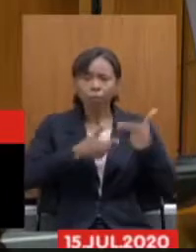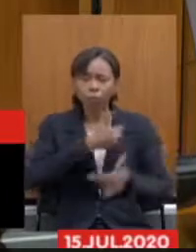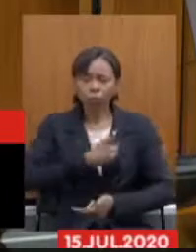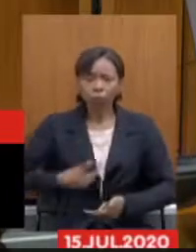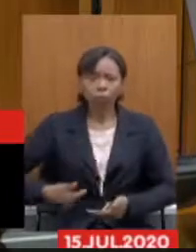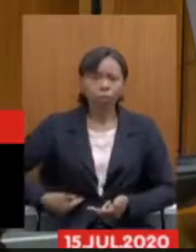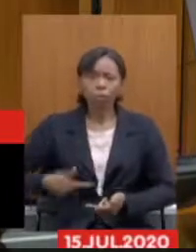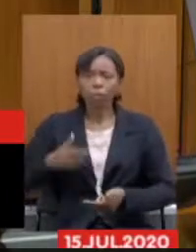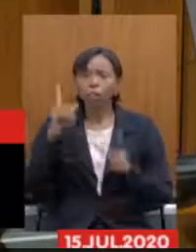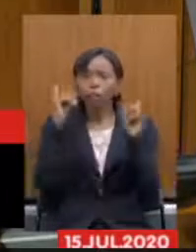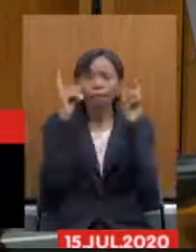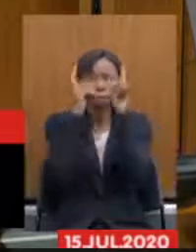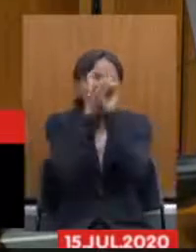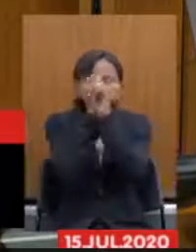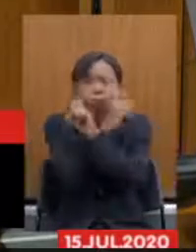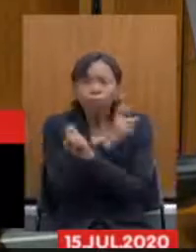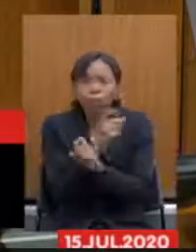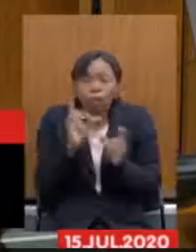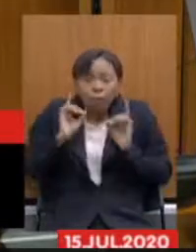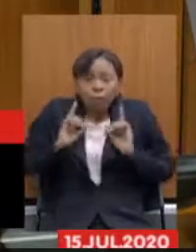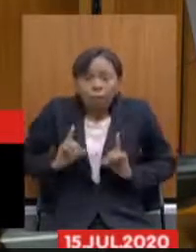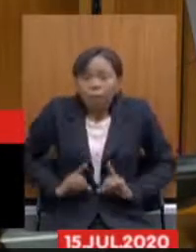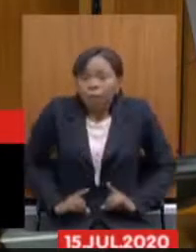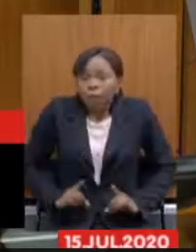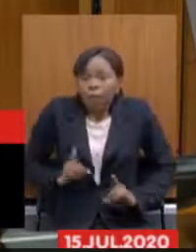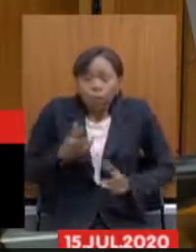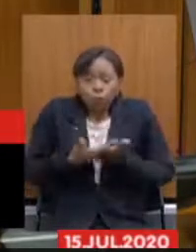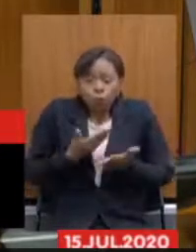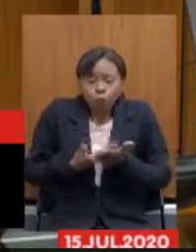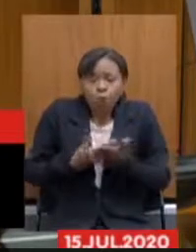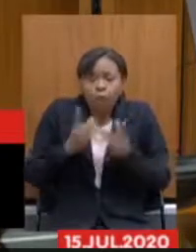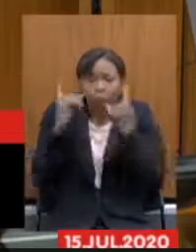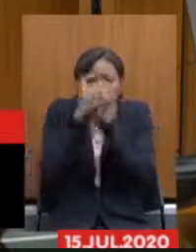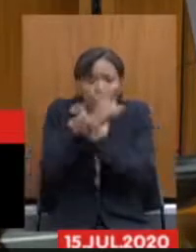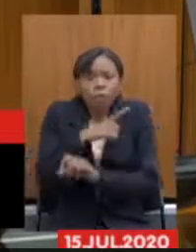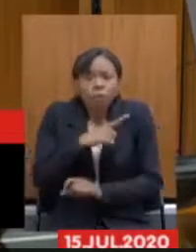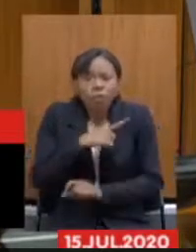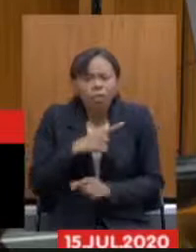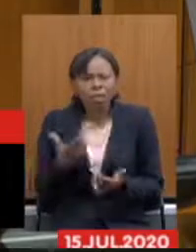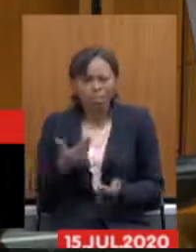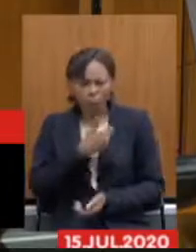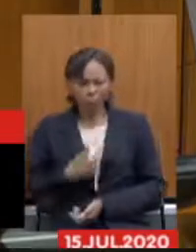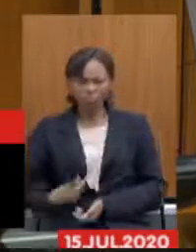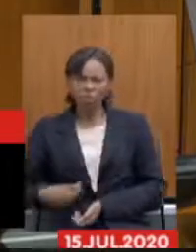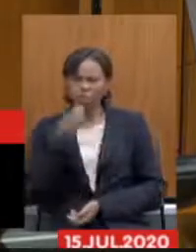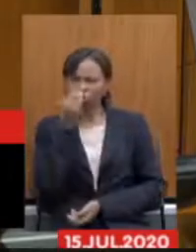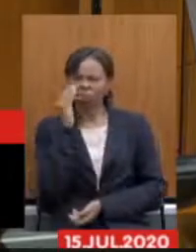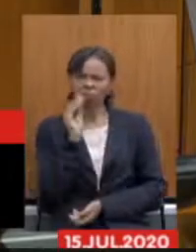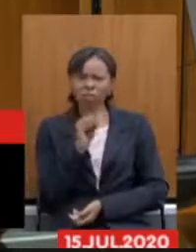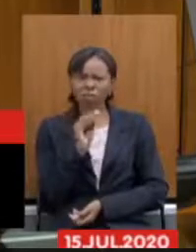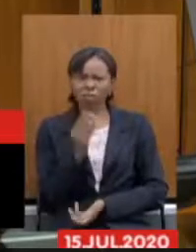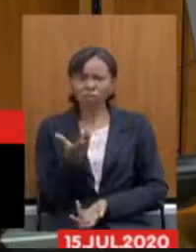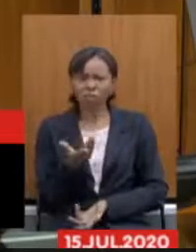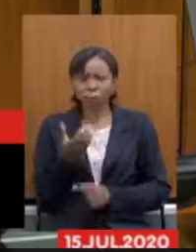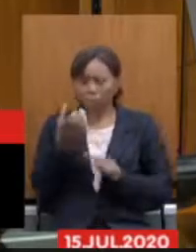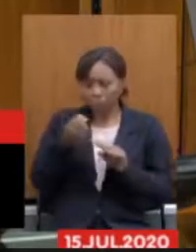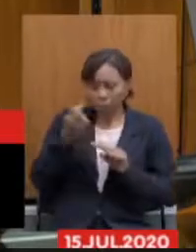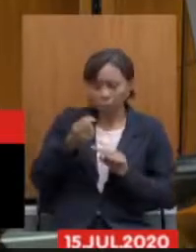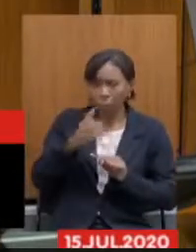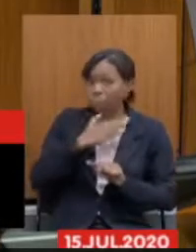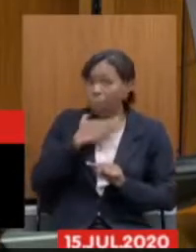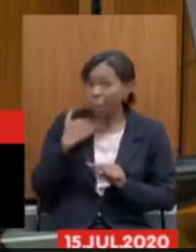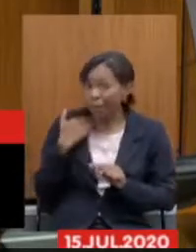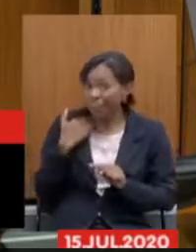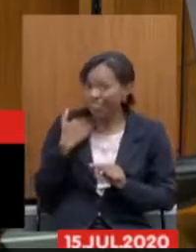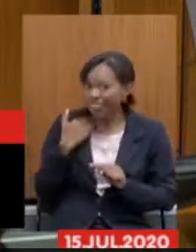a dificuldade que tem os deficientes para estudar e vem o governo simplesmente ignora pensão para o morte não vai existir mais